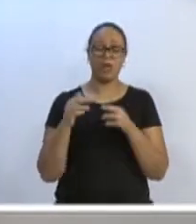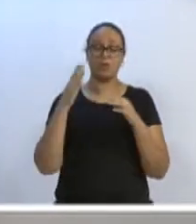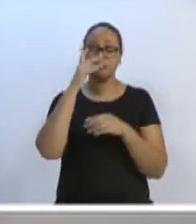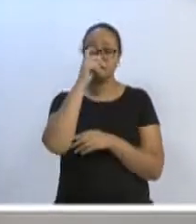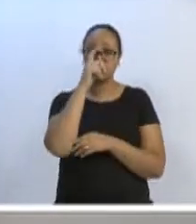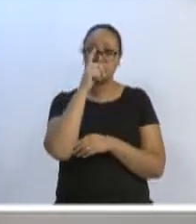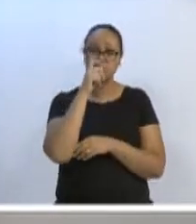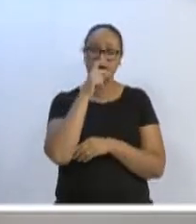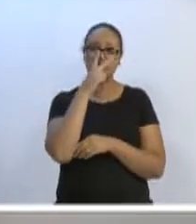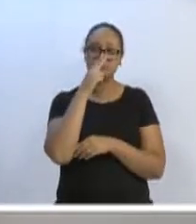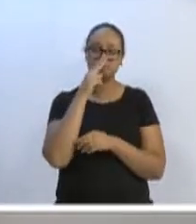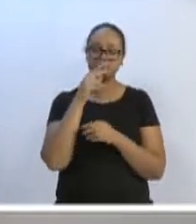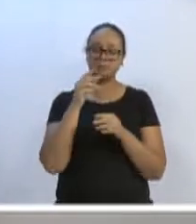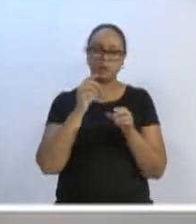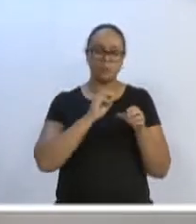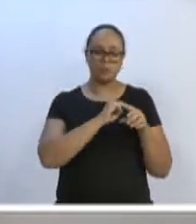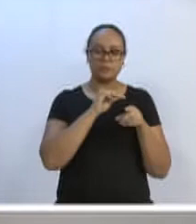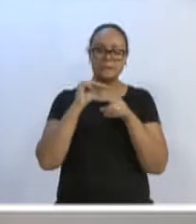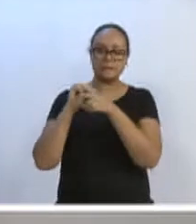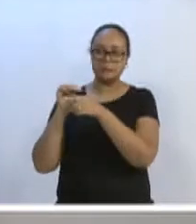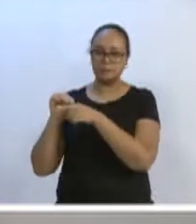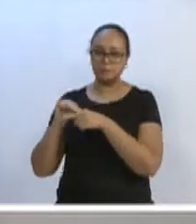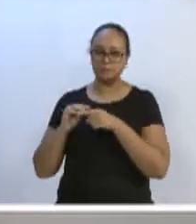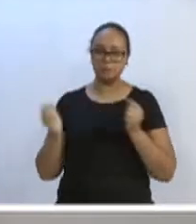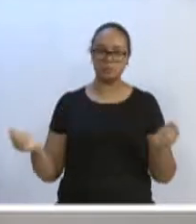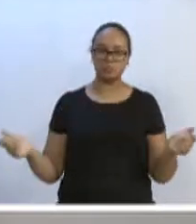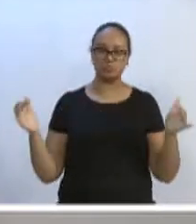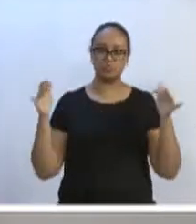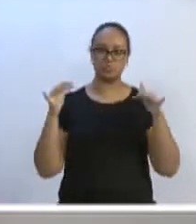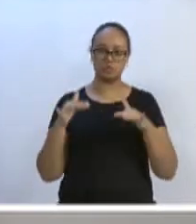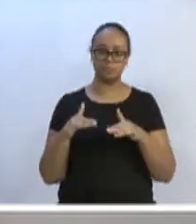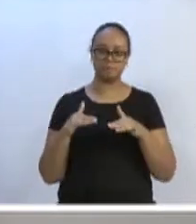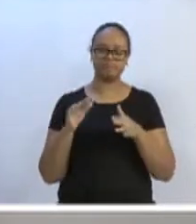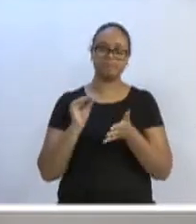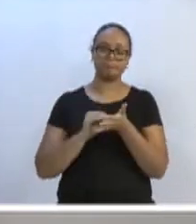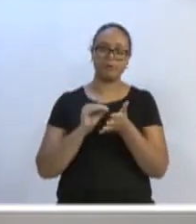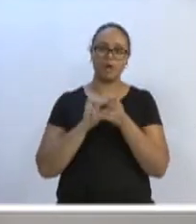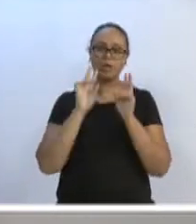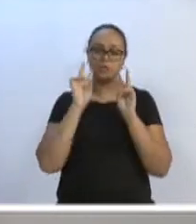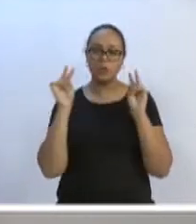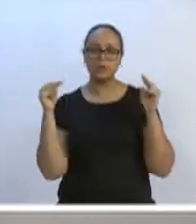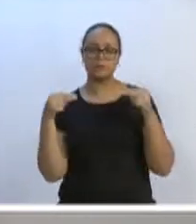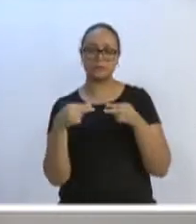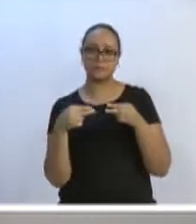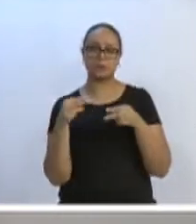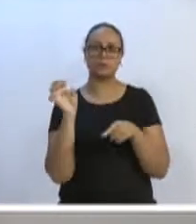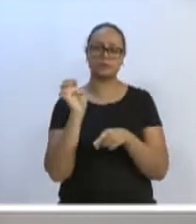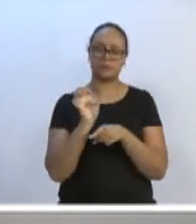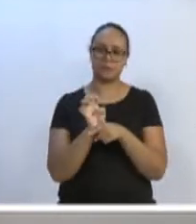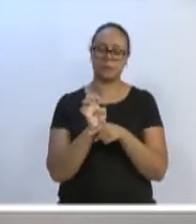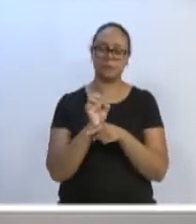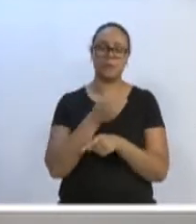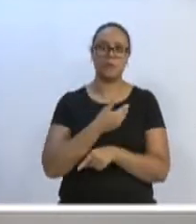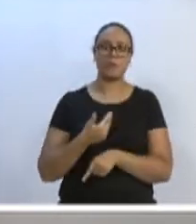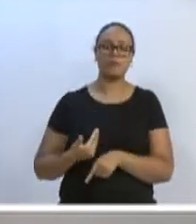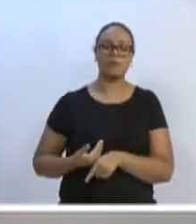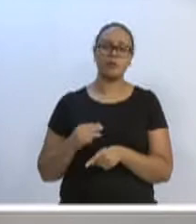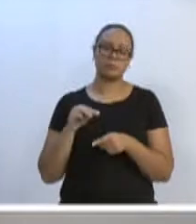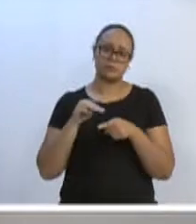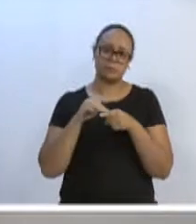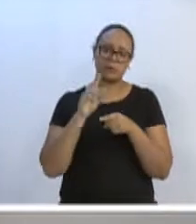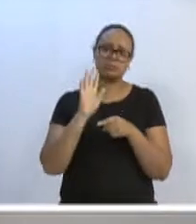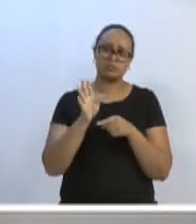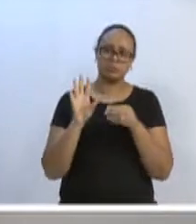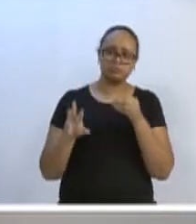que, infelizmente, não está tendo o reconhecimento por parte do governo do Estado. Governo Municipal, e já concedo uma parte ao